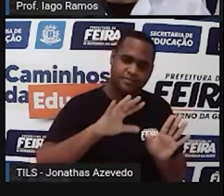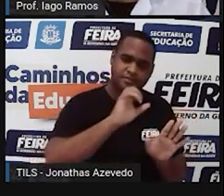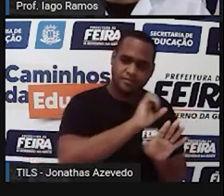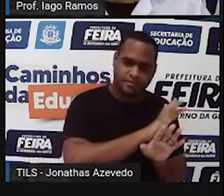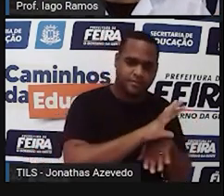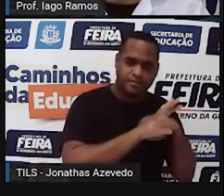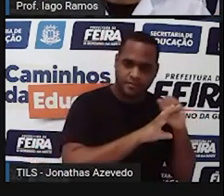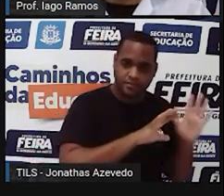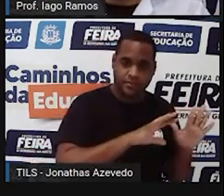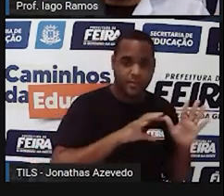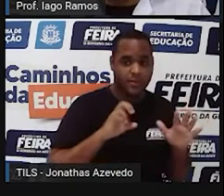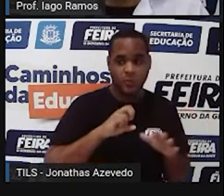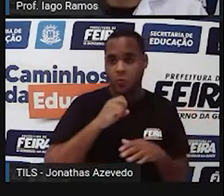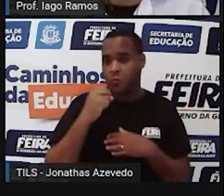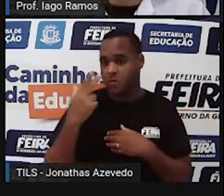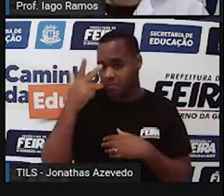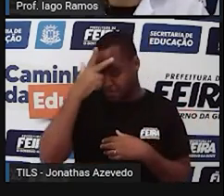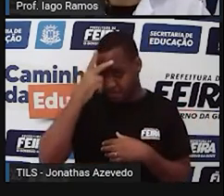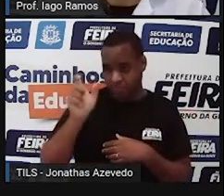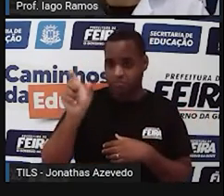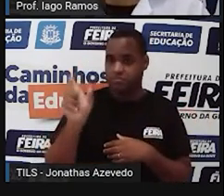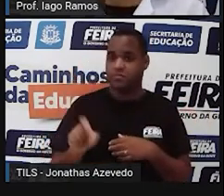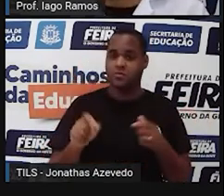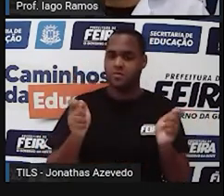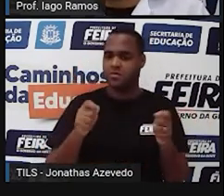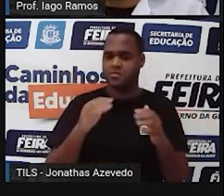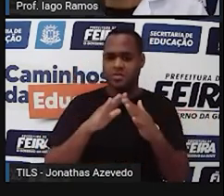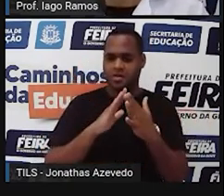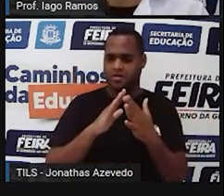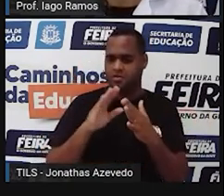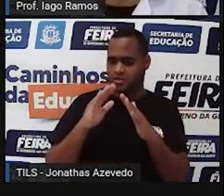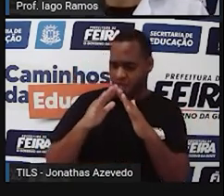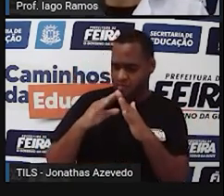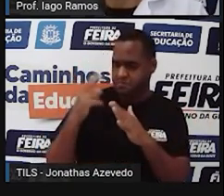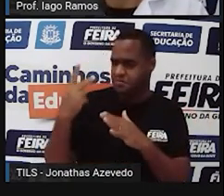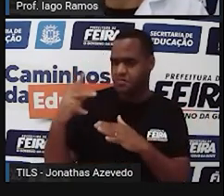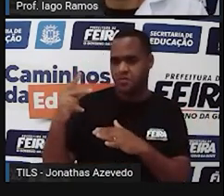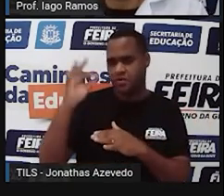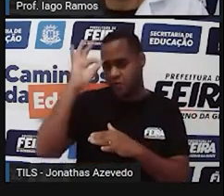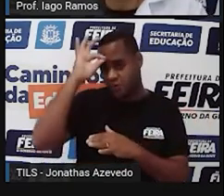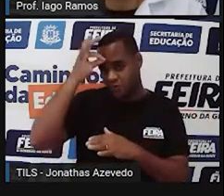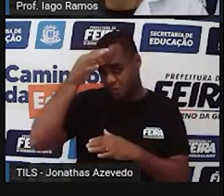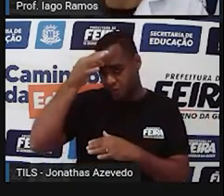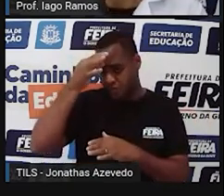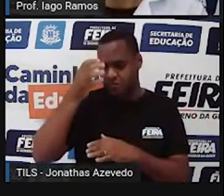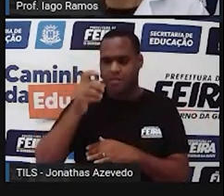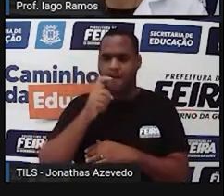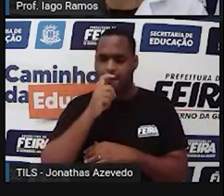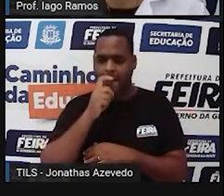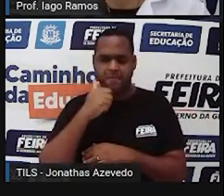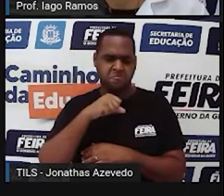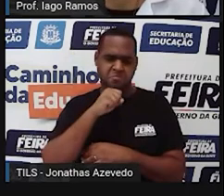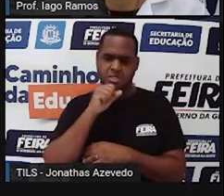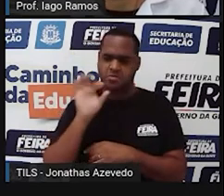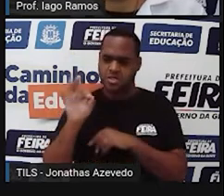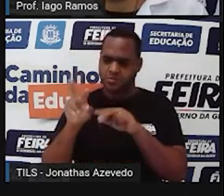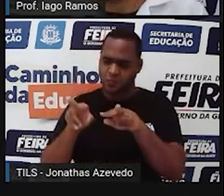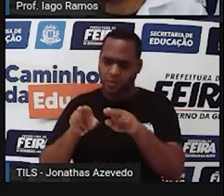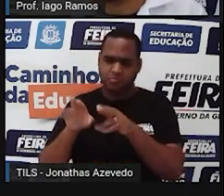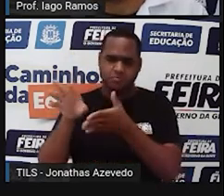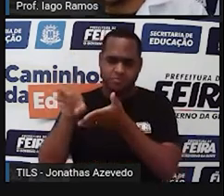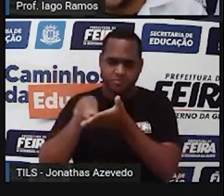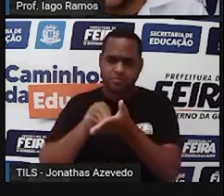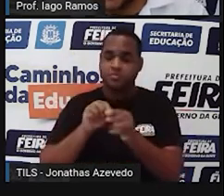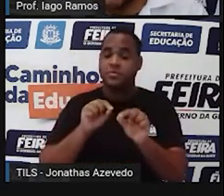e outra pessoa da sua casa, né? Um adulto, por exemplo, fizer o mesmo. O que é que vai acontecer?